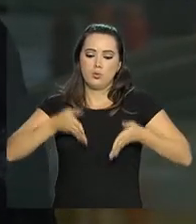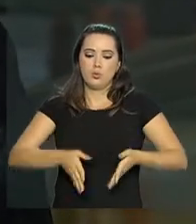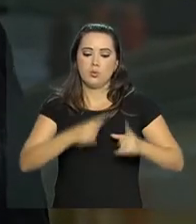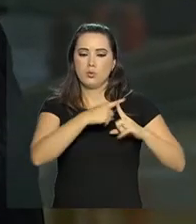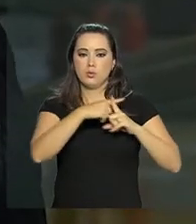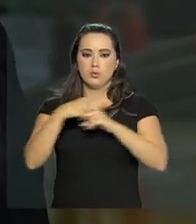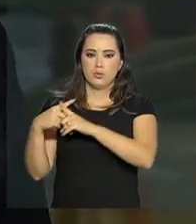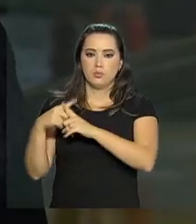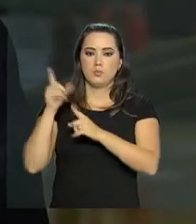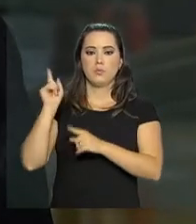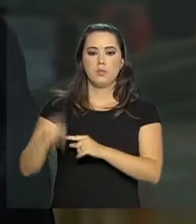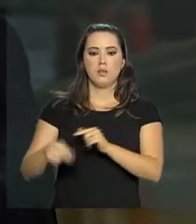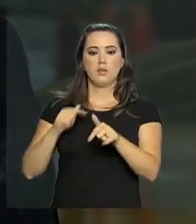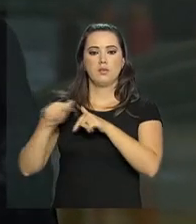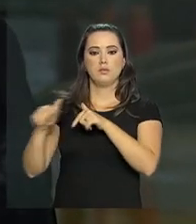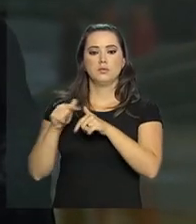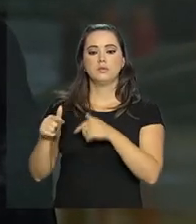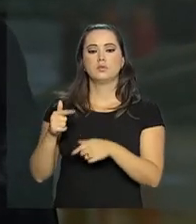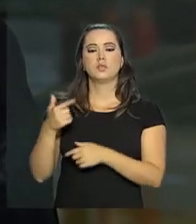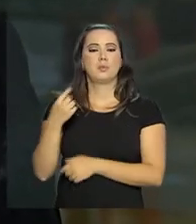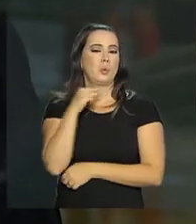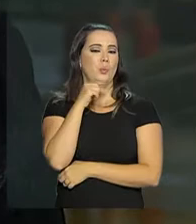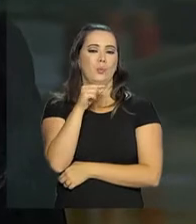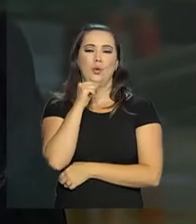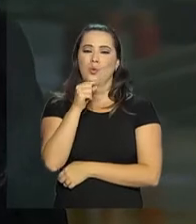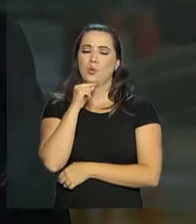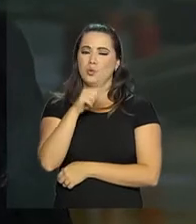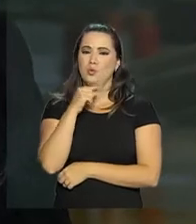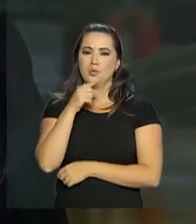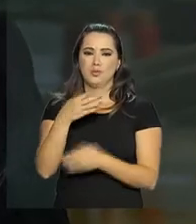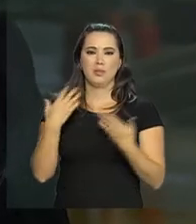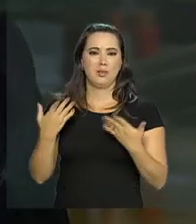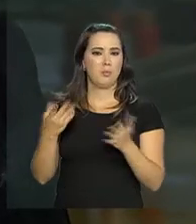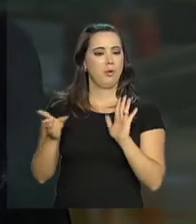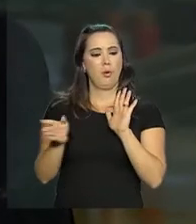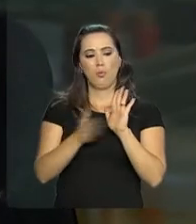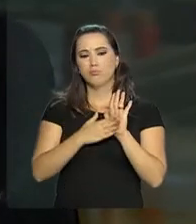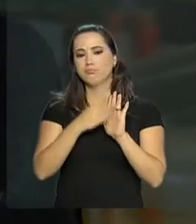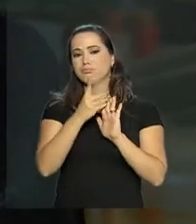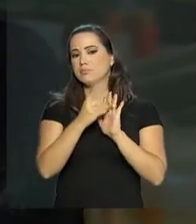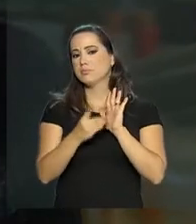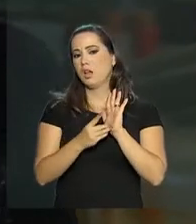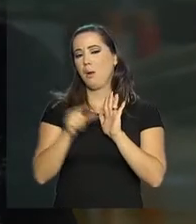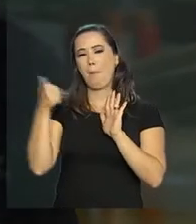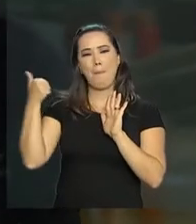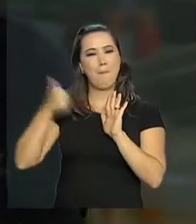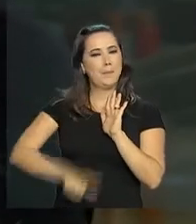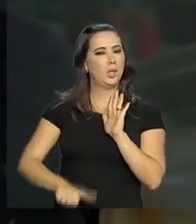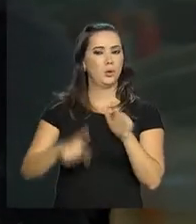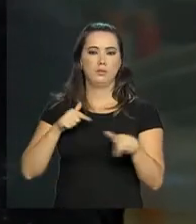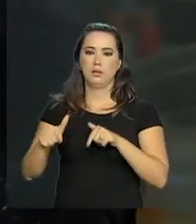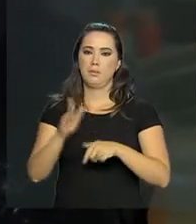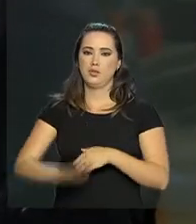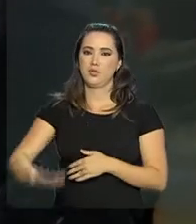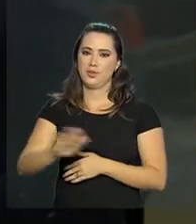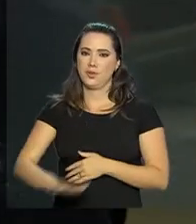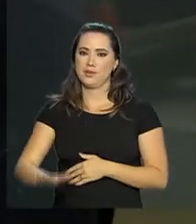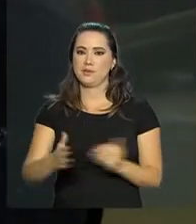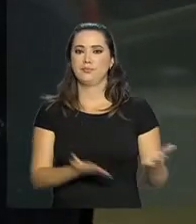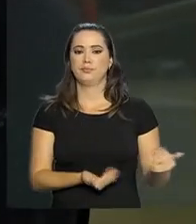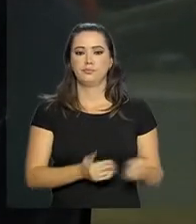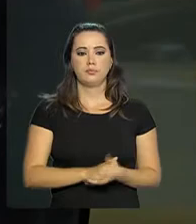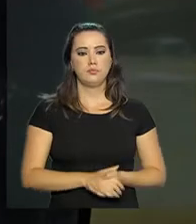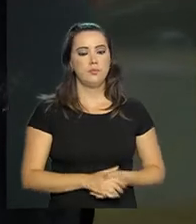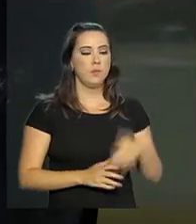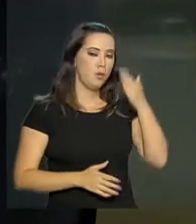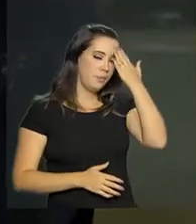atividade que, sem dúvida nenhuma, por disposição expressa do decreto, se enquadra nas piores formas de trabalho infantil. Antônio, muito